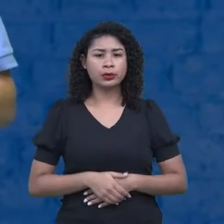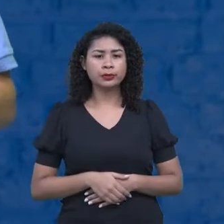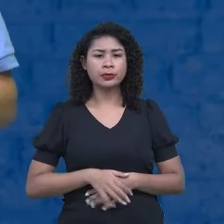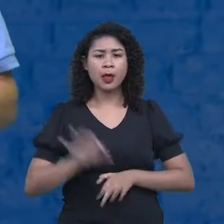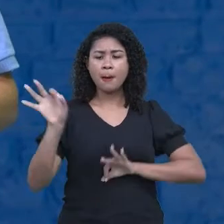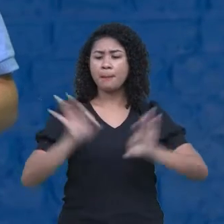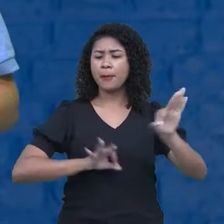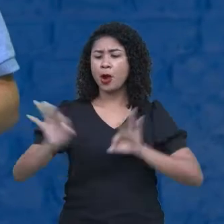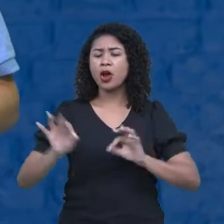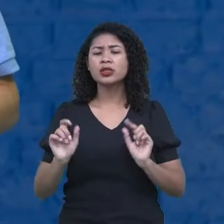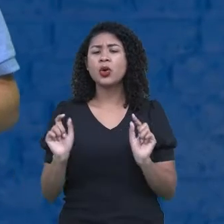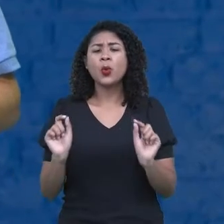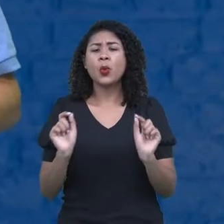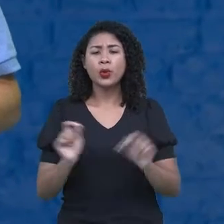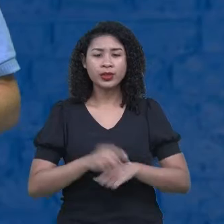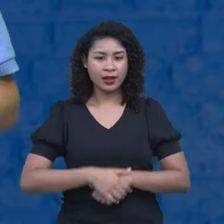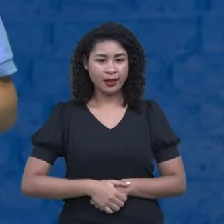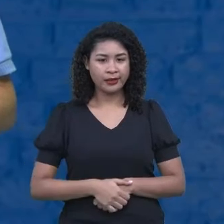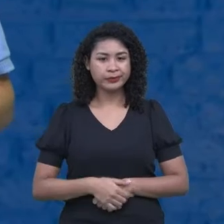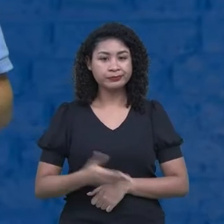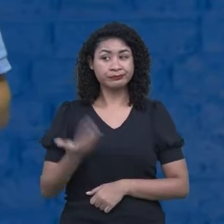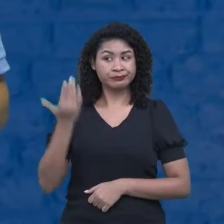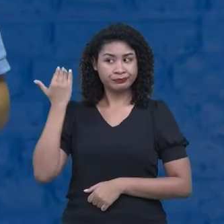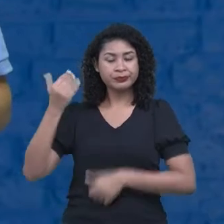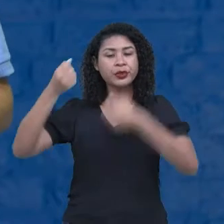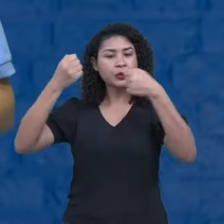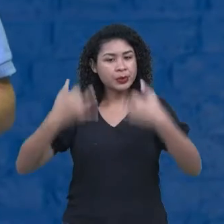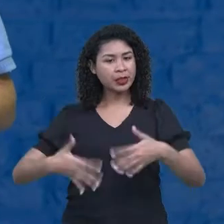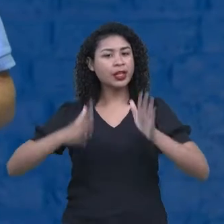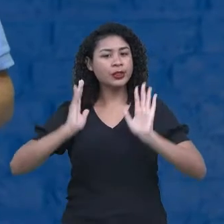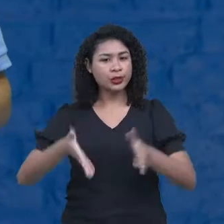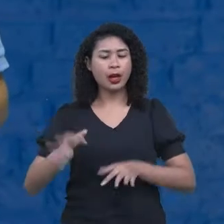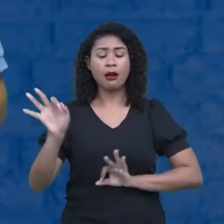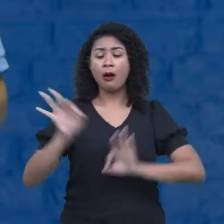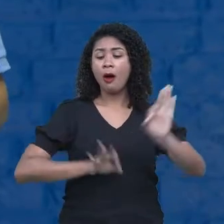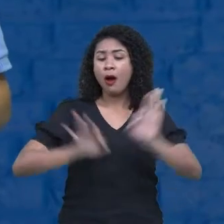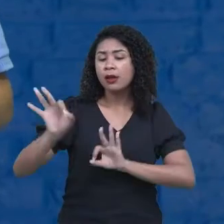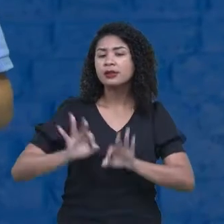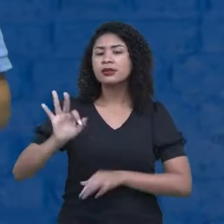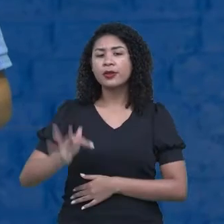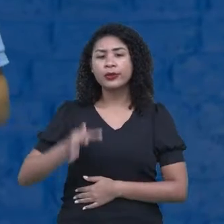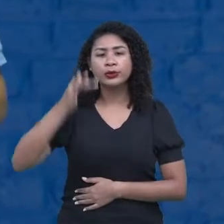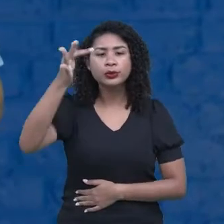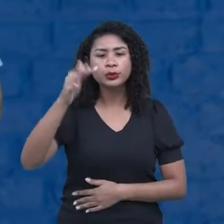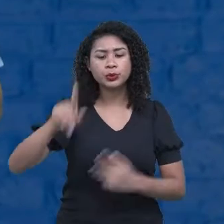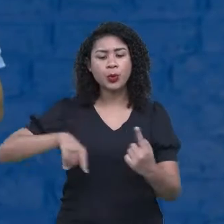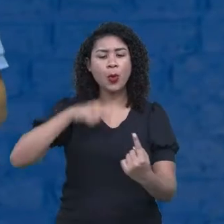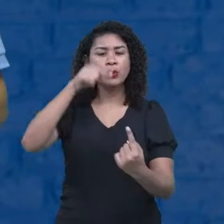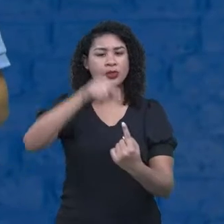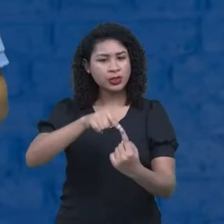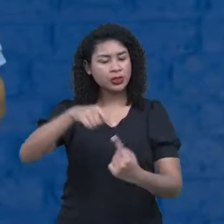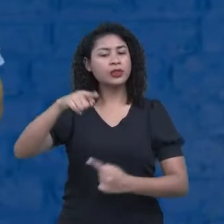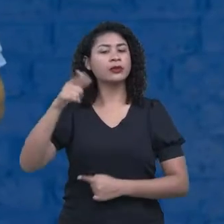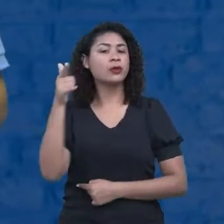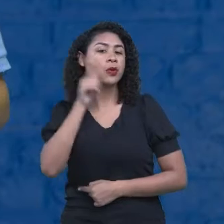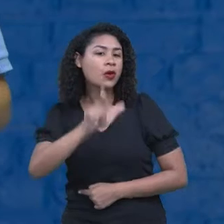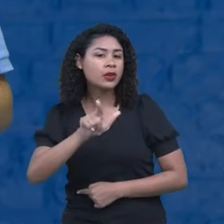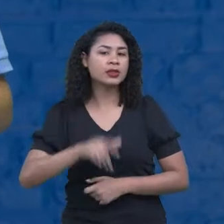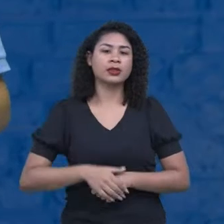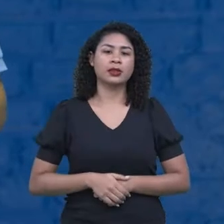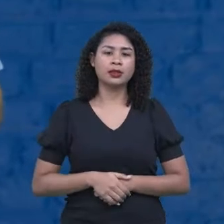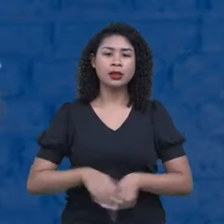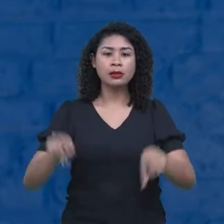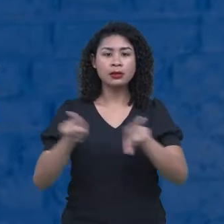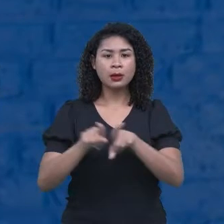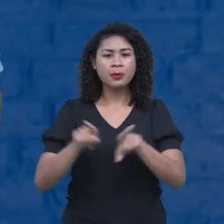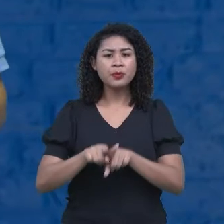conversamos isso anteriormente. Projetar é ver o futuro, é ter um objetivo, é projetar, jogar, como se